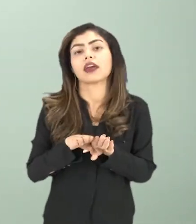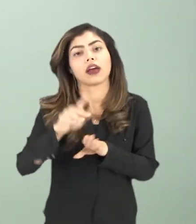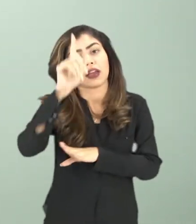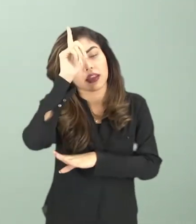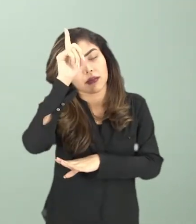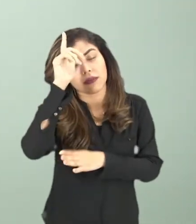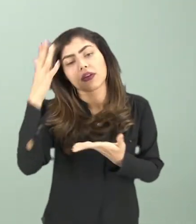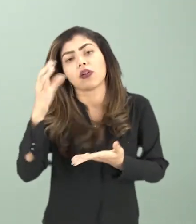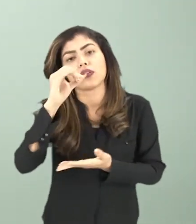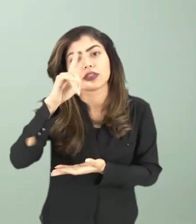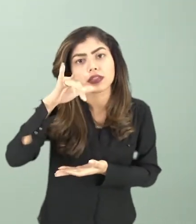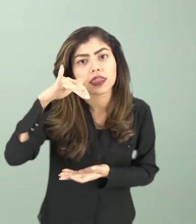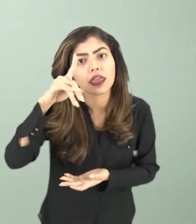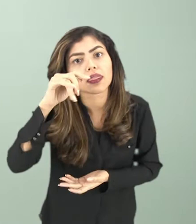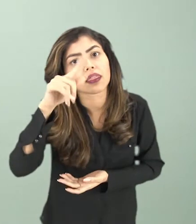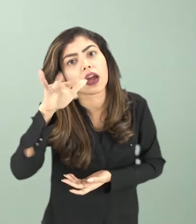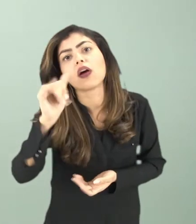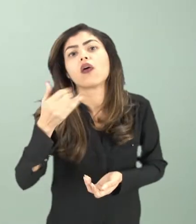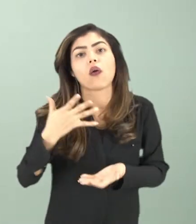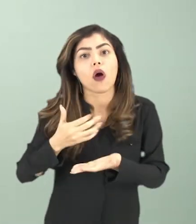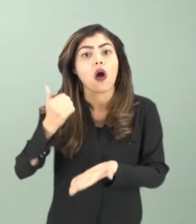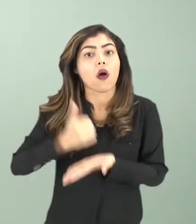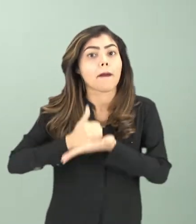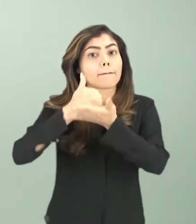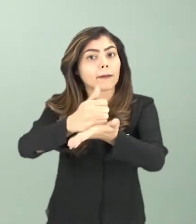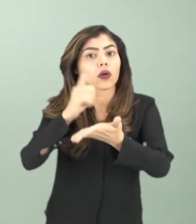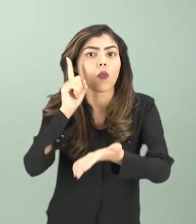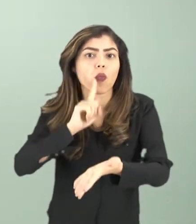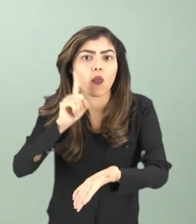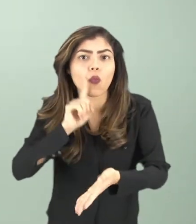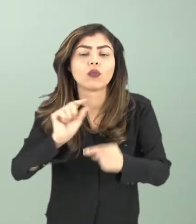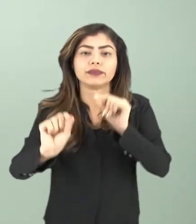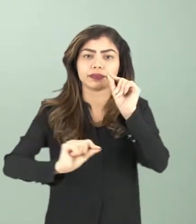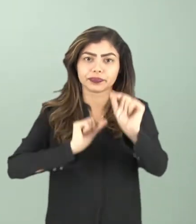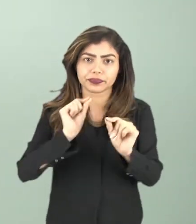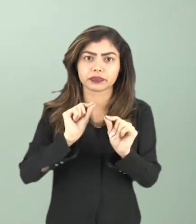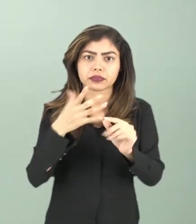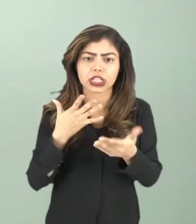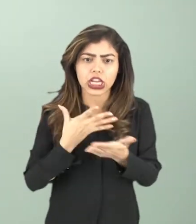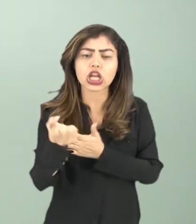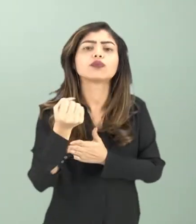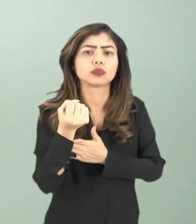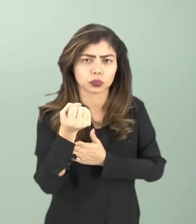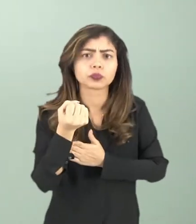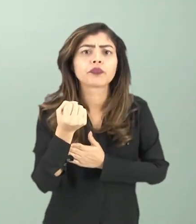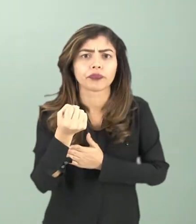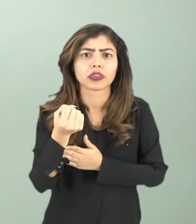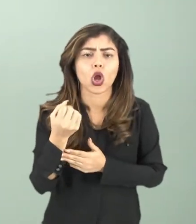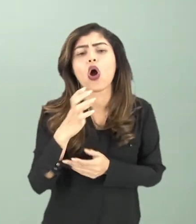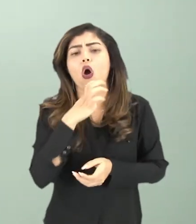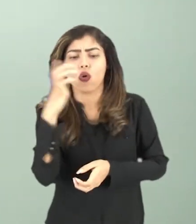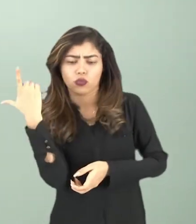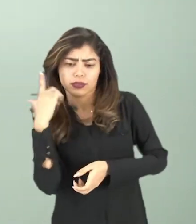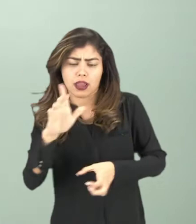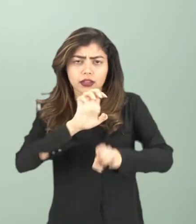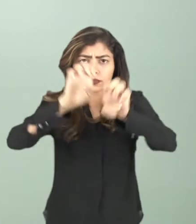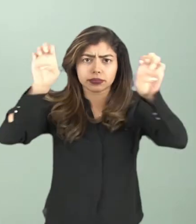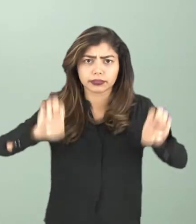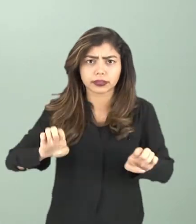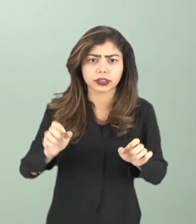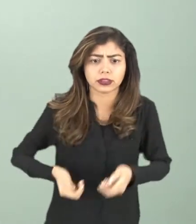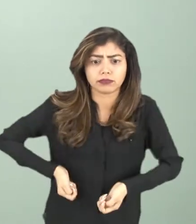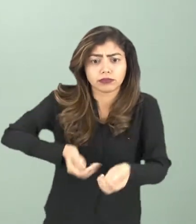verdade, ocidental, com o apoio dos Estados Unidos, ela rapidamente, ela se reestrutura, O capital, ela é